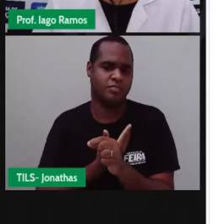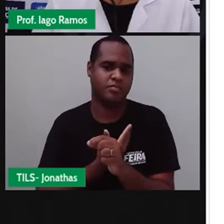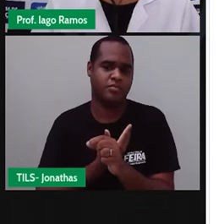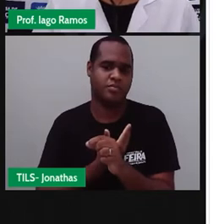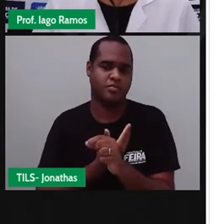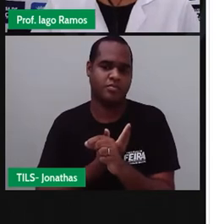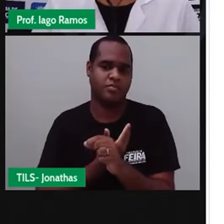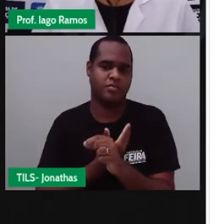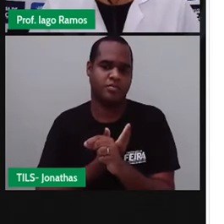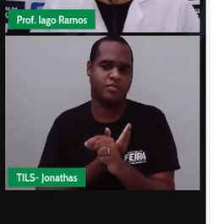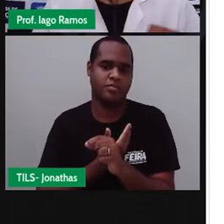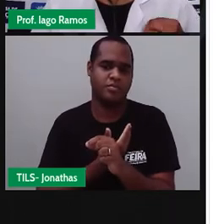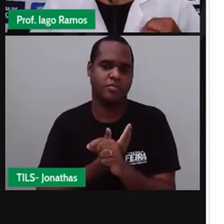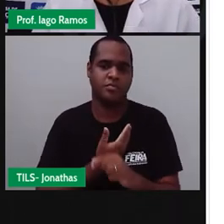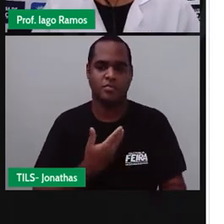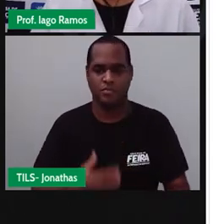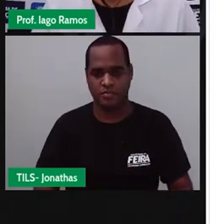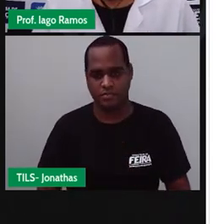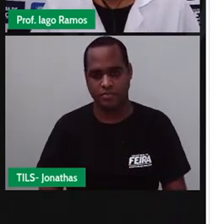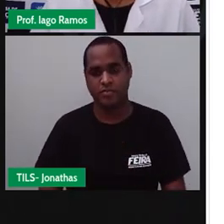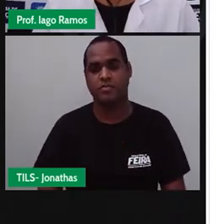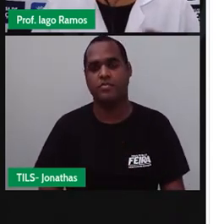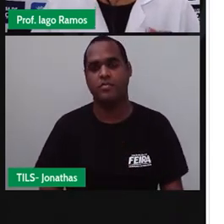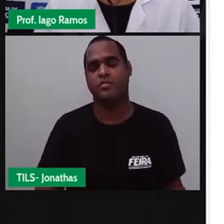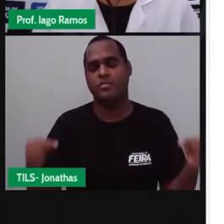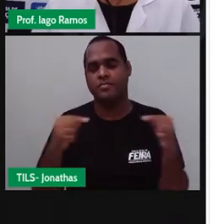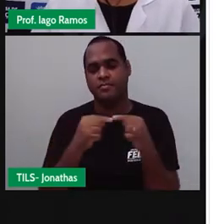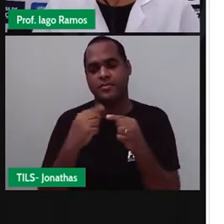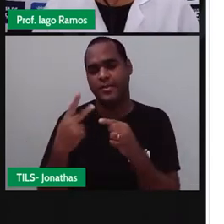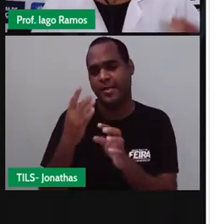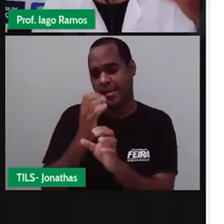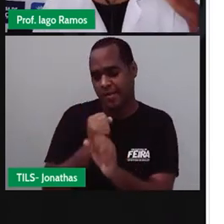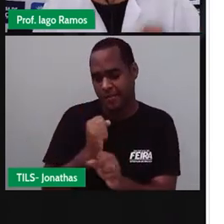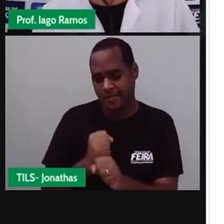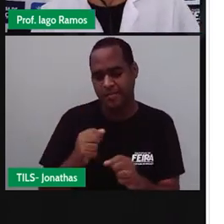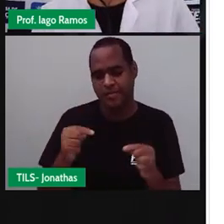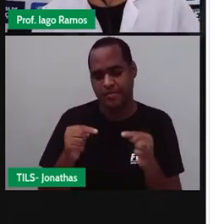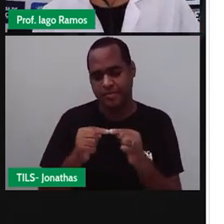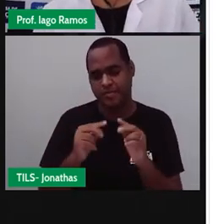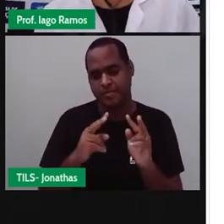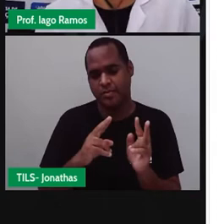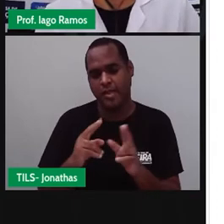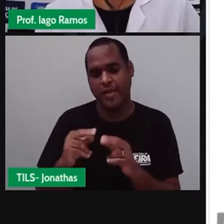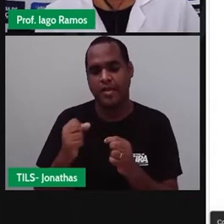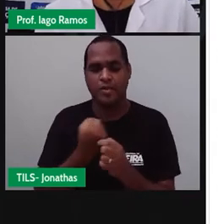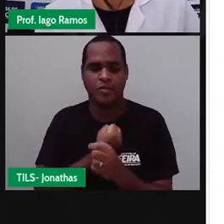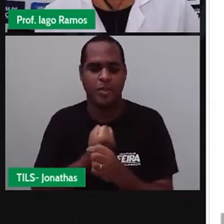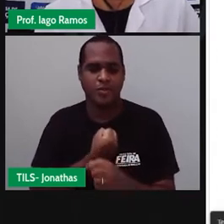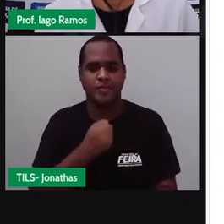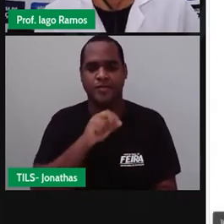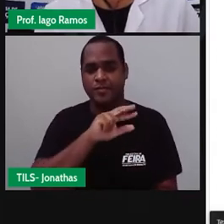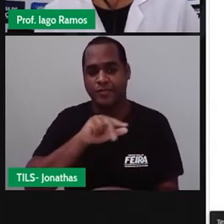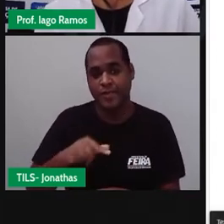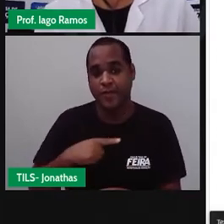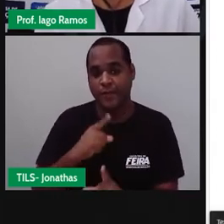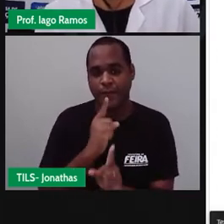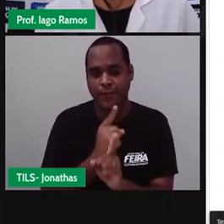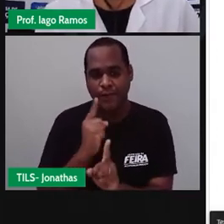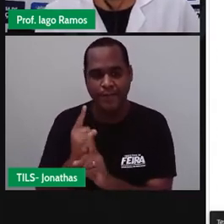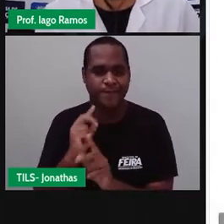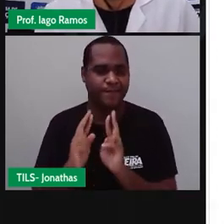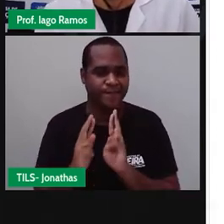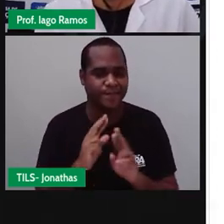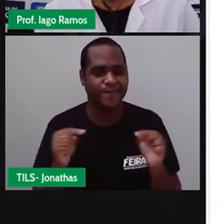a gente vai usar a notação de números inteiros para tentar encontrar a resposta dessa